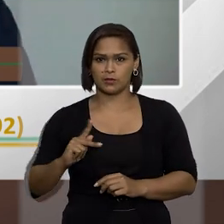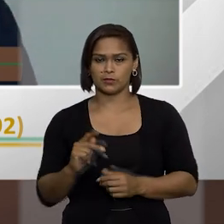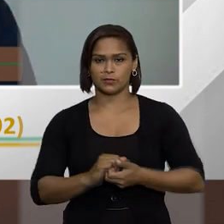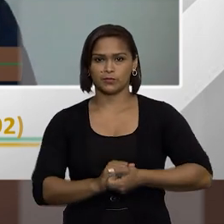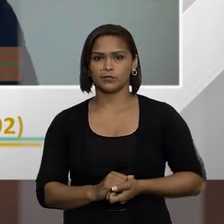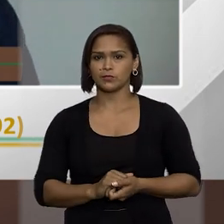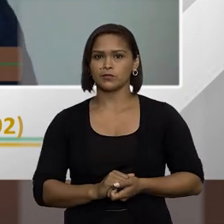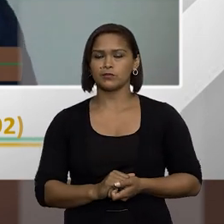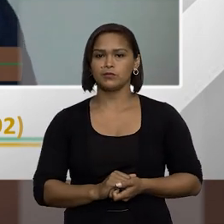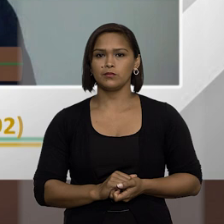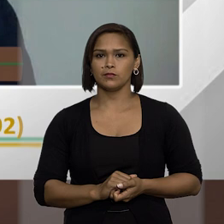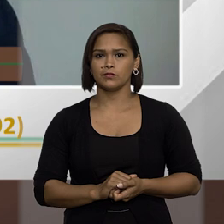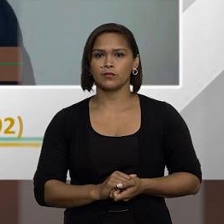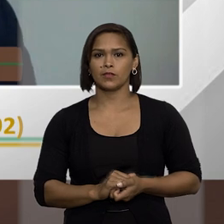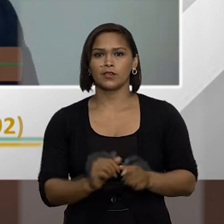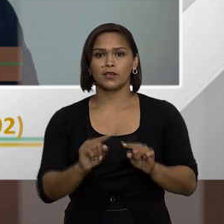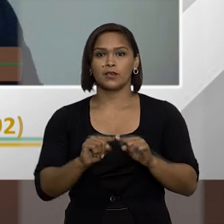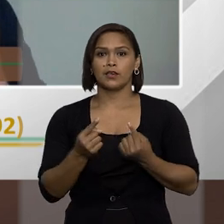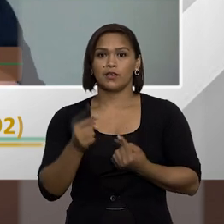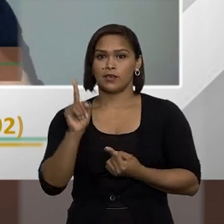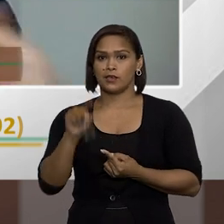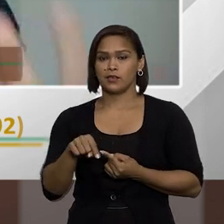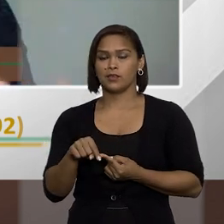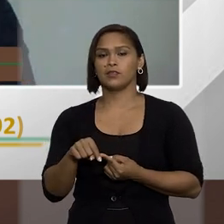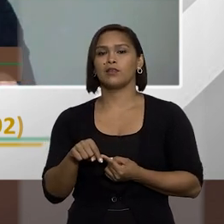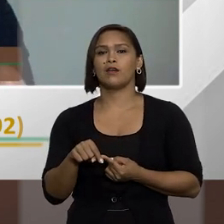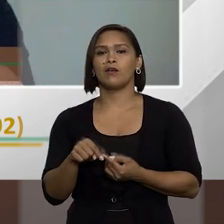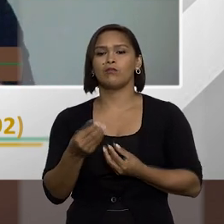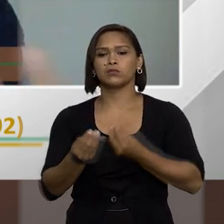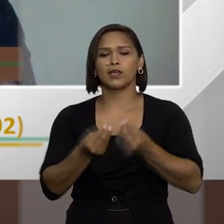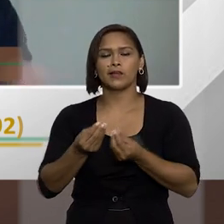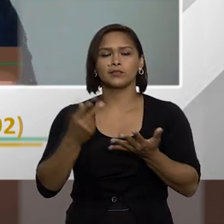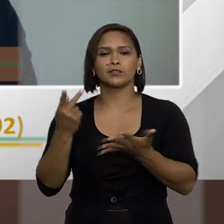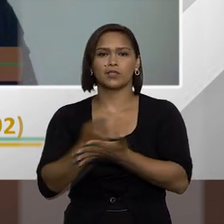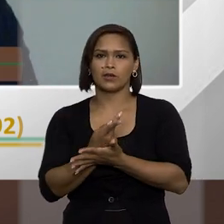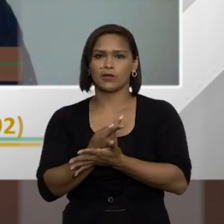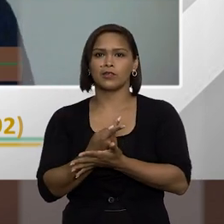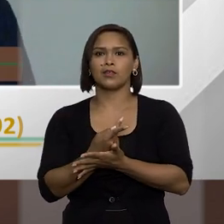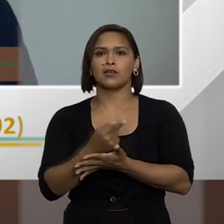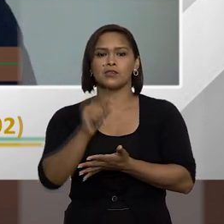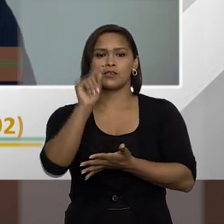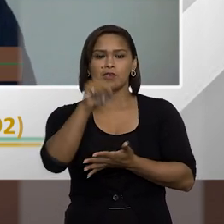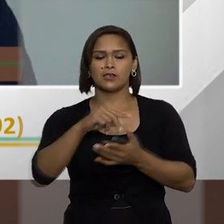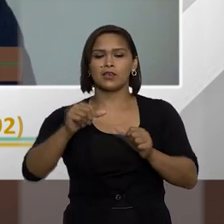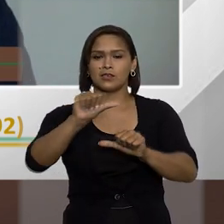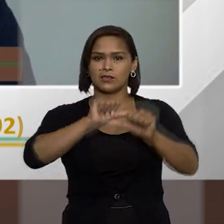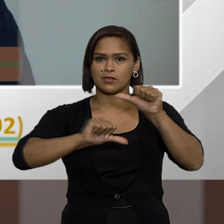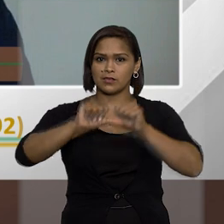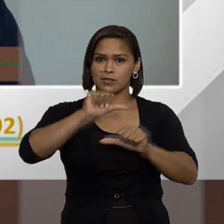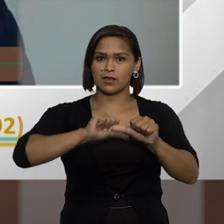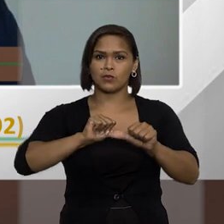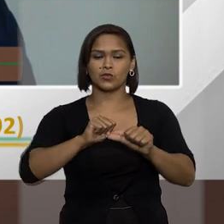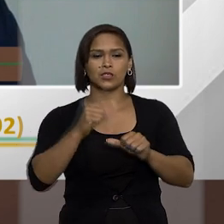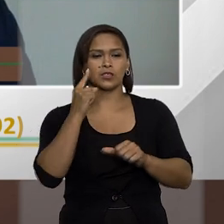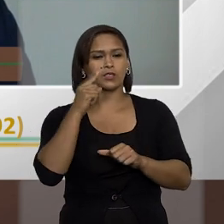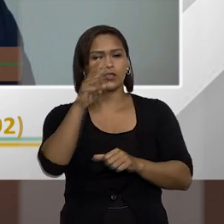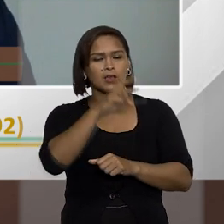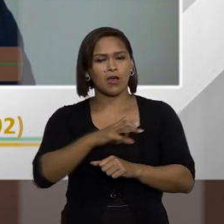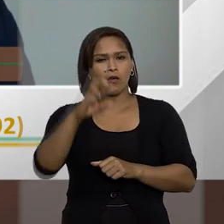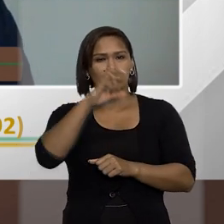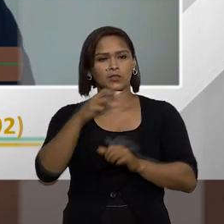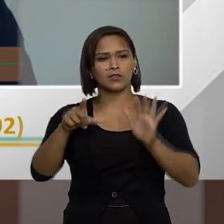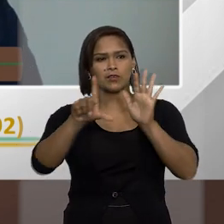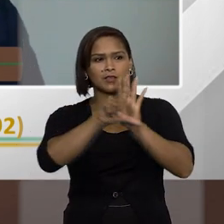Público então é assim que ocorre e esta é a mudança que nós estamos